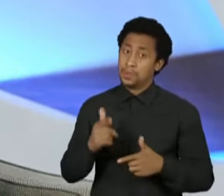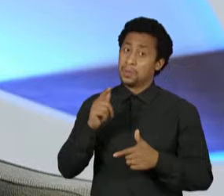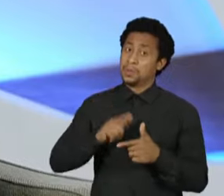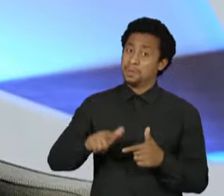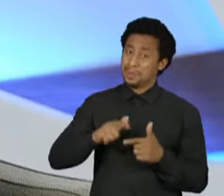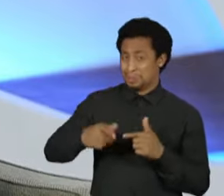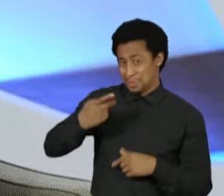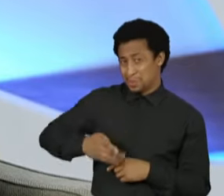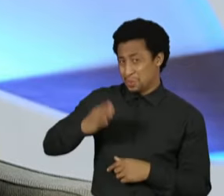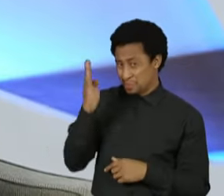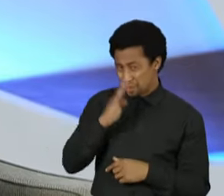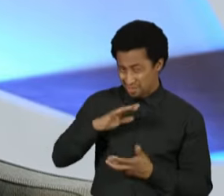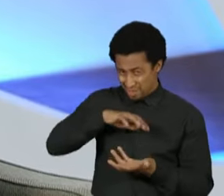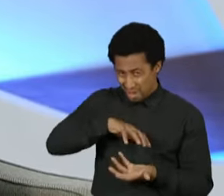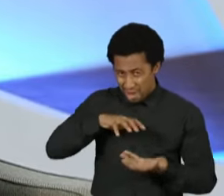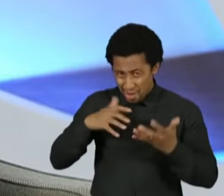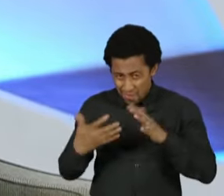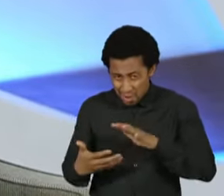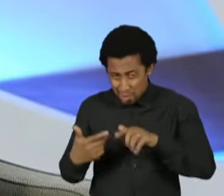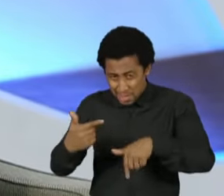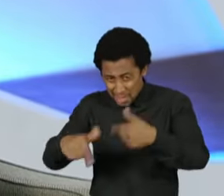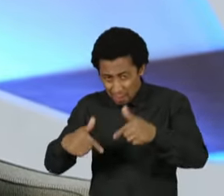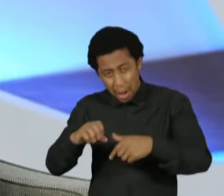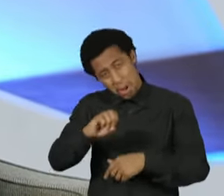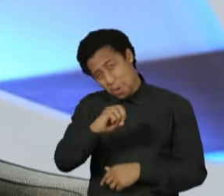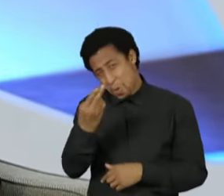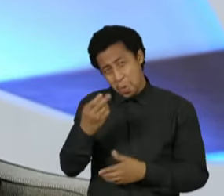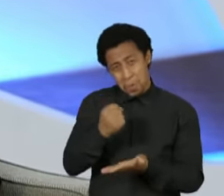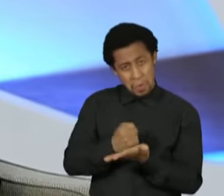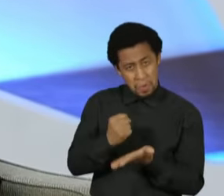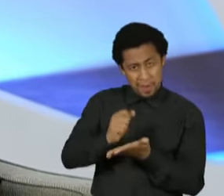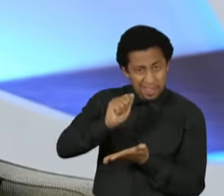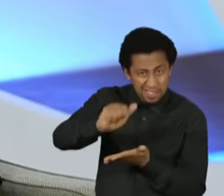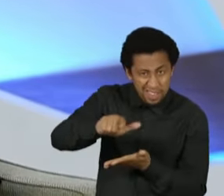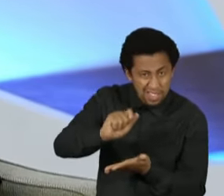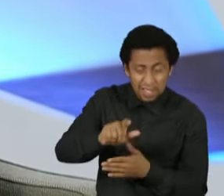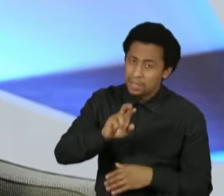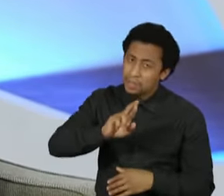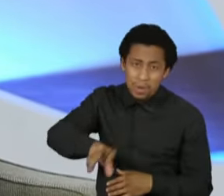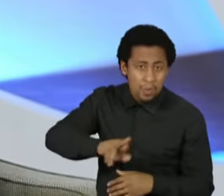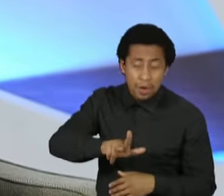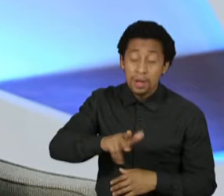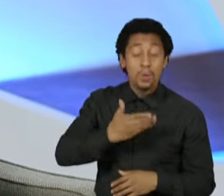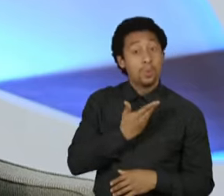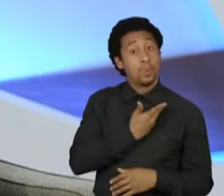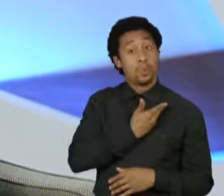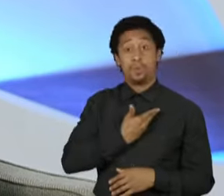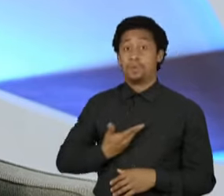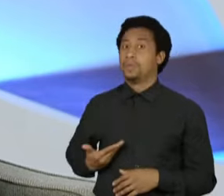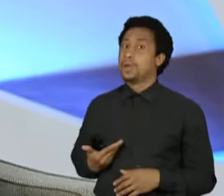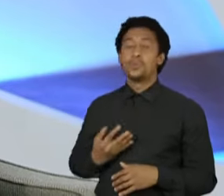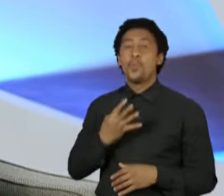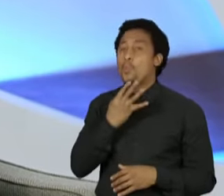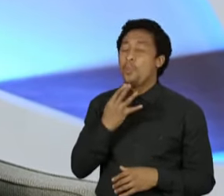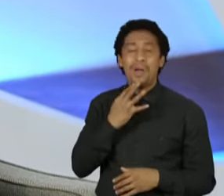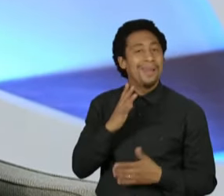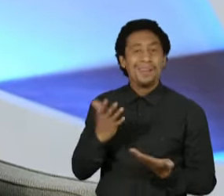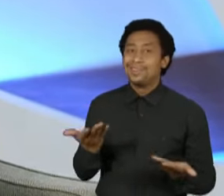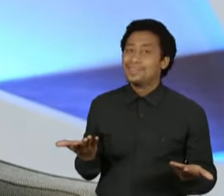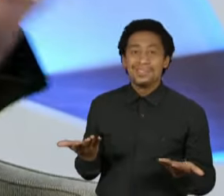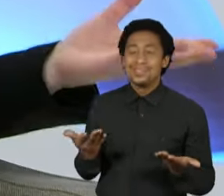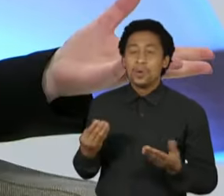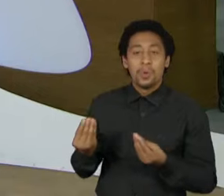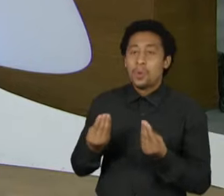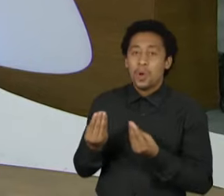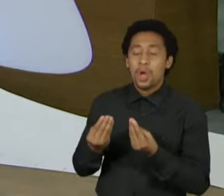reforma trabalhista ou CLT, o problema do Brasil é um governo que não conhece as mazelas, não conhece as nossas riquezas, não planeja